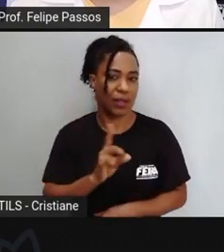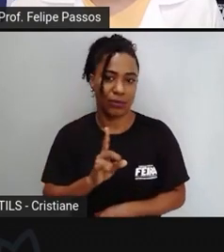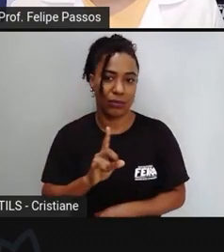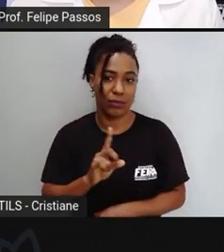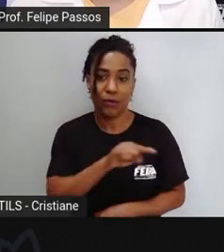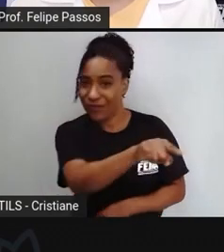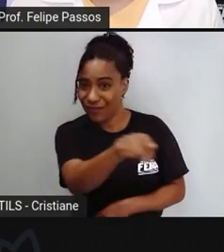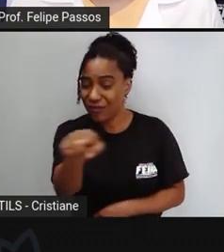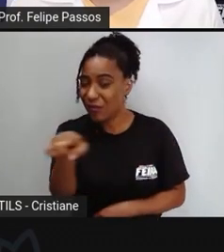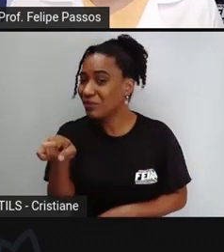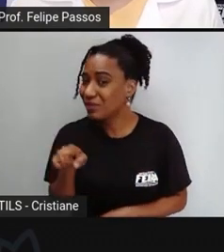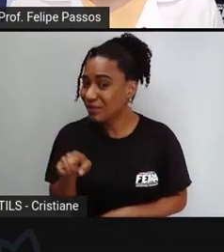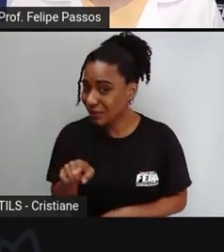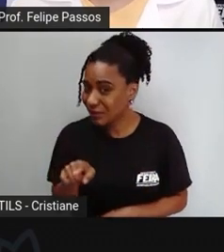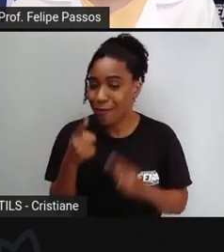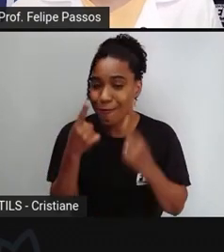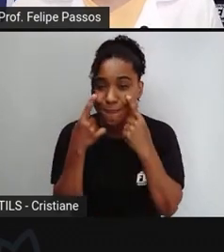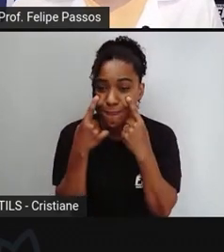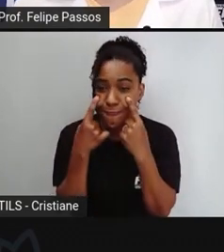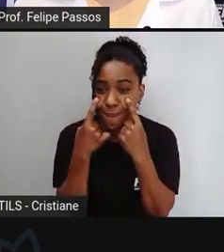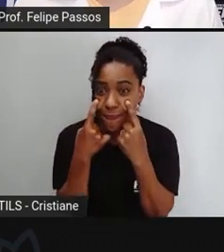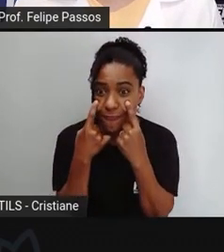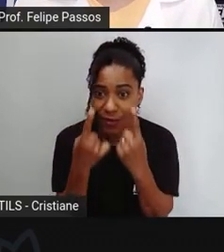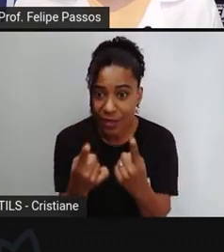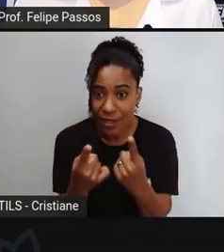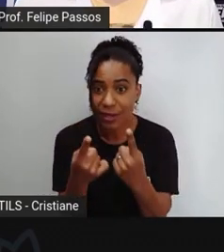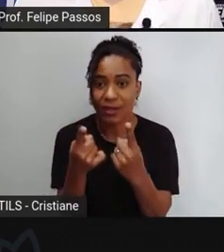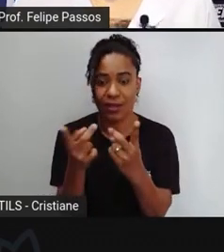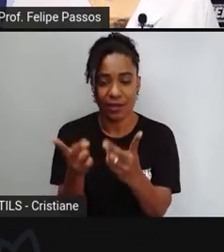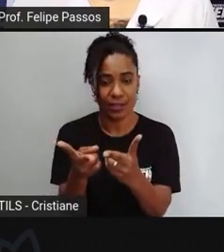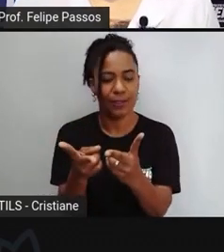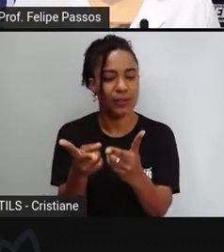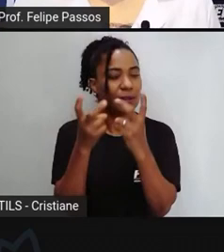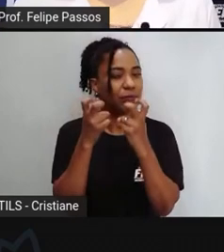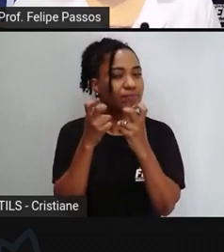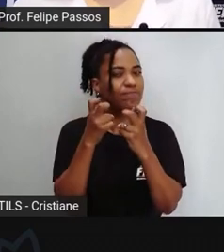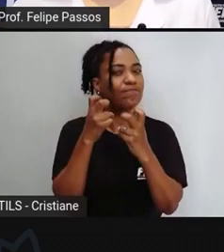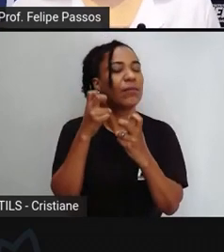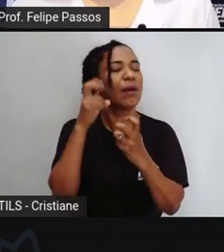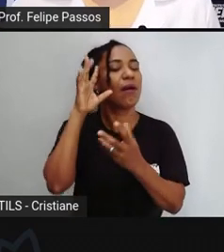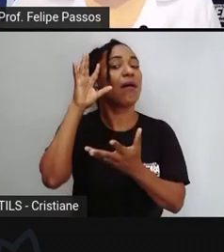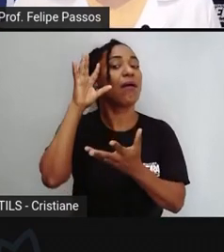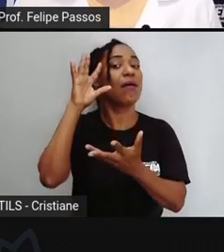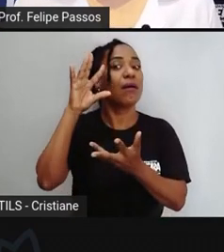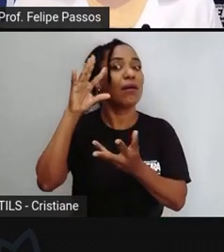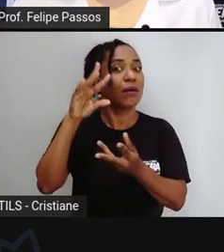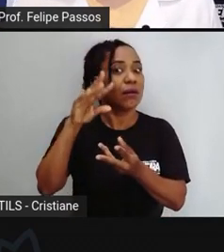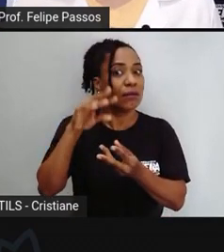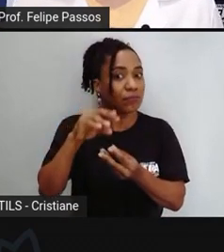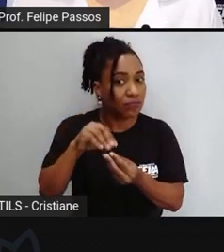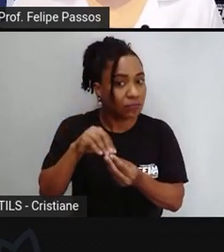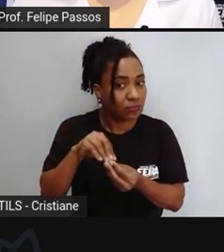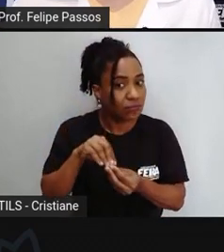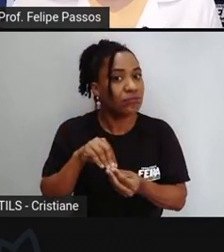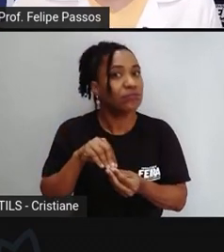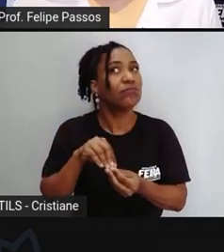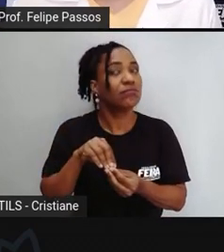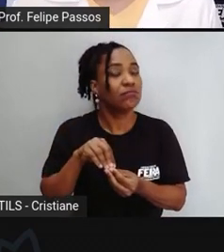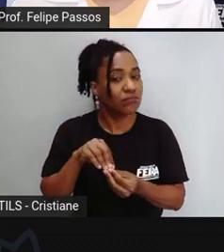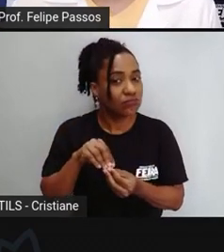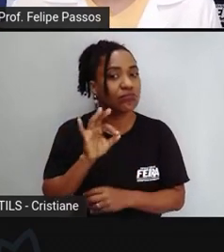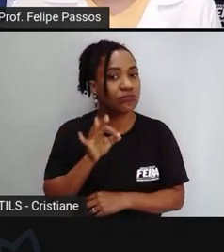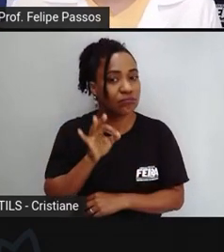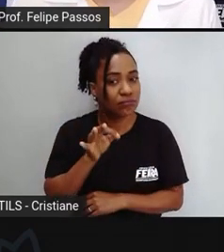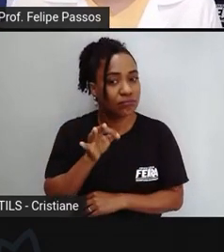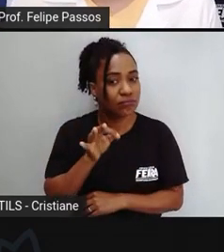veja e chegue as suas próprias conclusões não